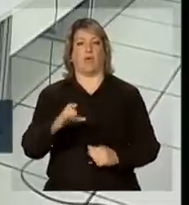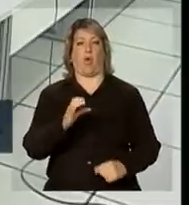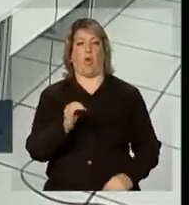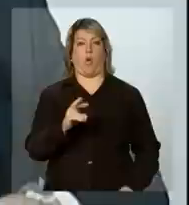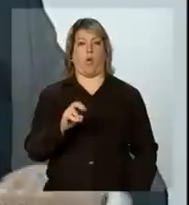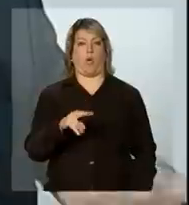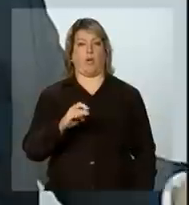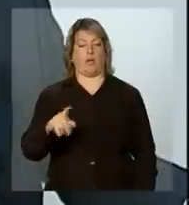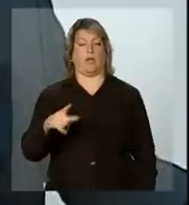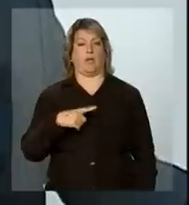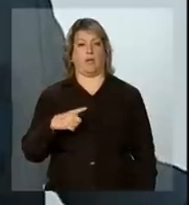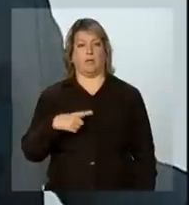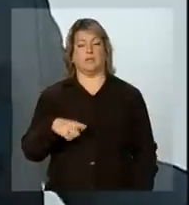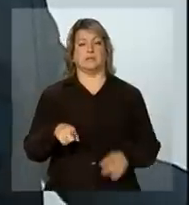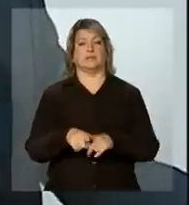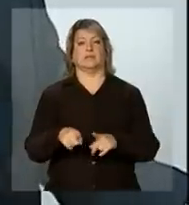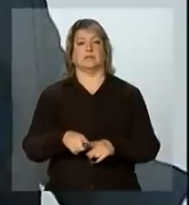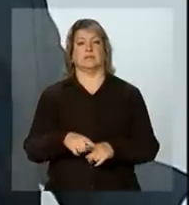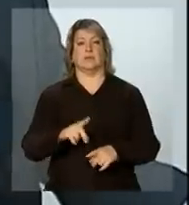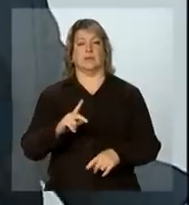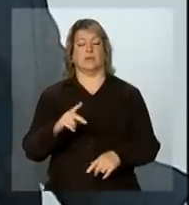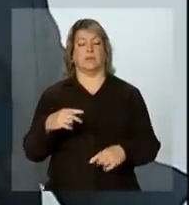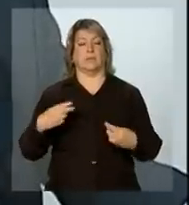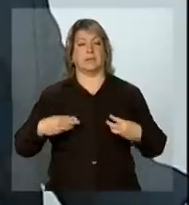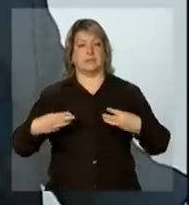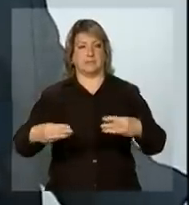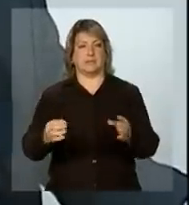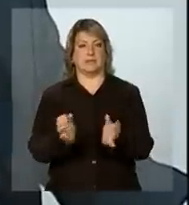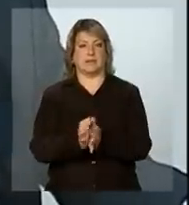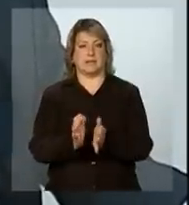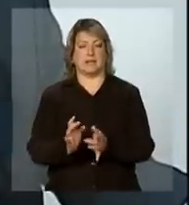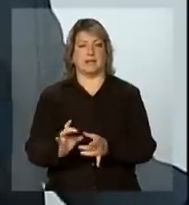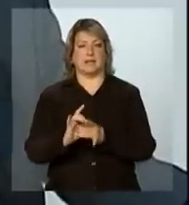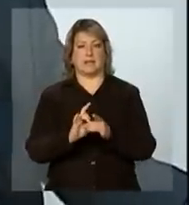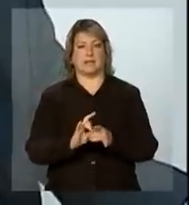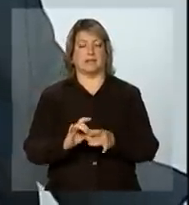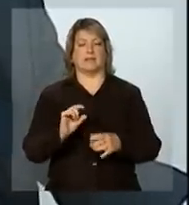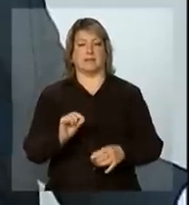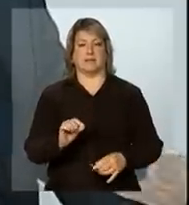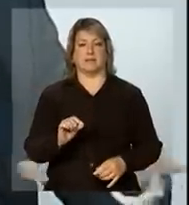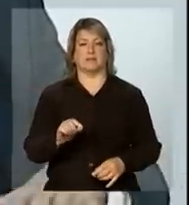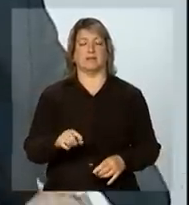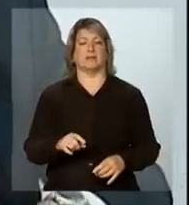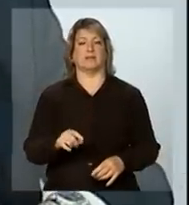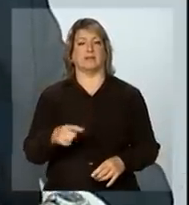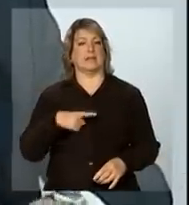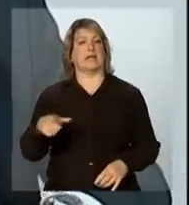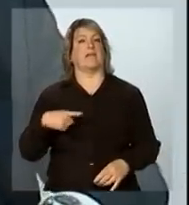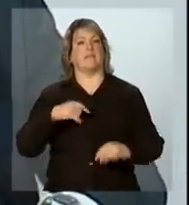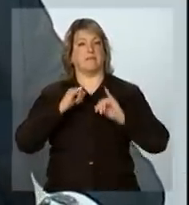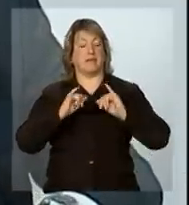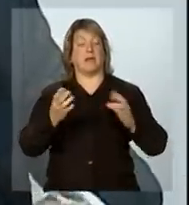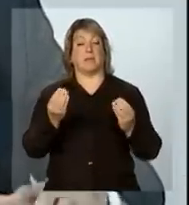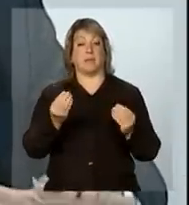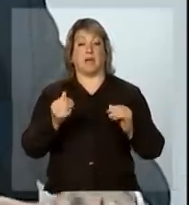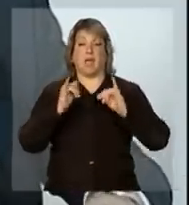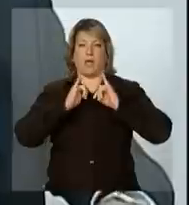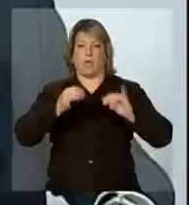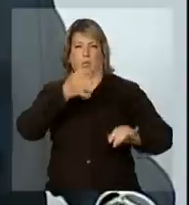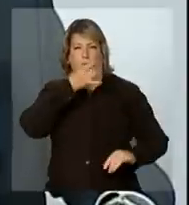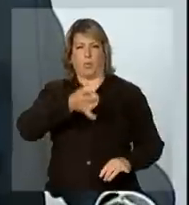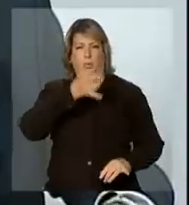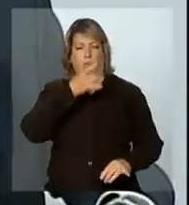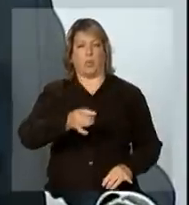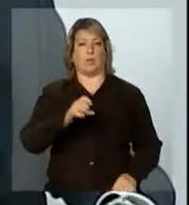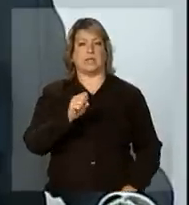Humberto e com o Ministério da Integração Nacional, que foram as colocações das sirenes, que têm ajudado muito. e a gente teve